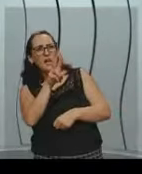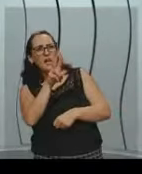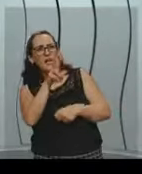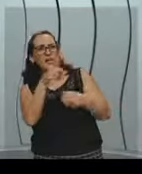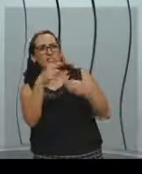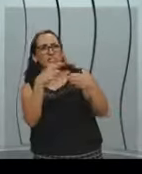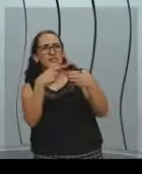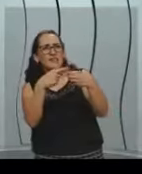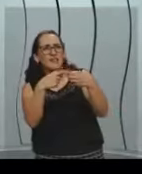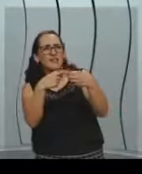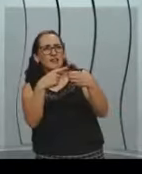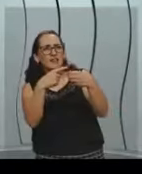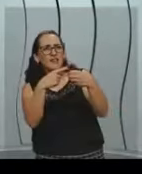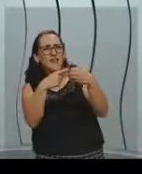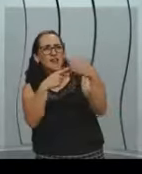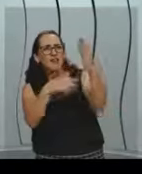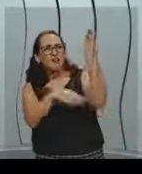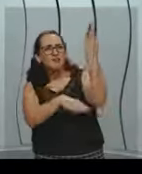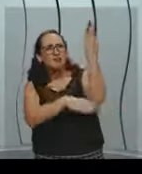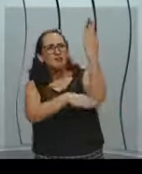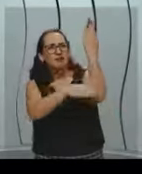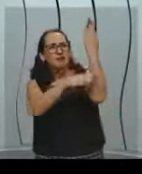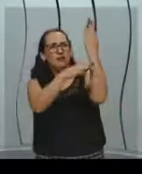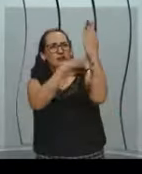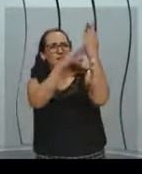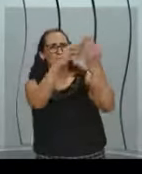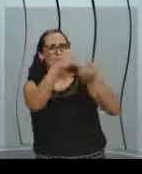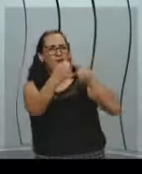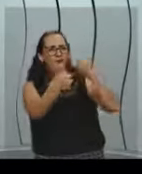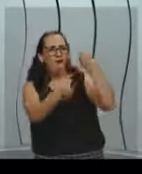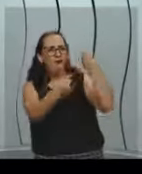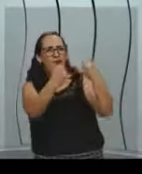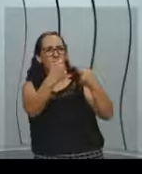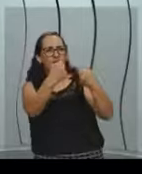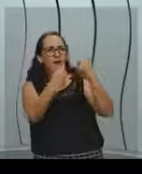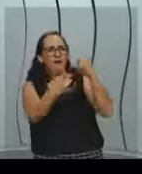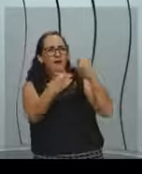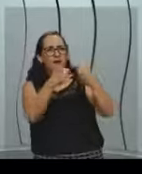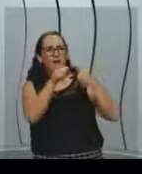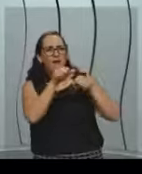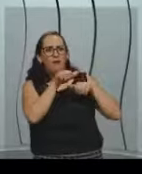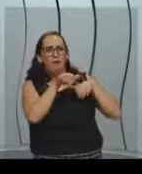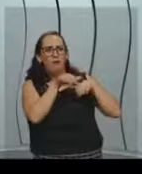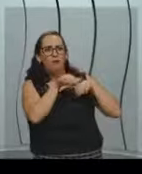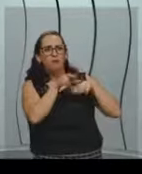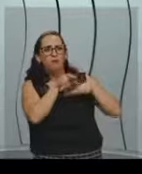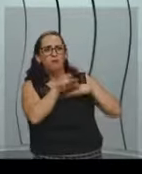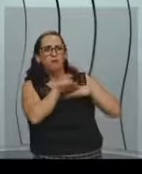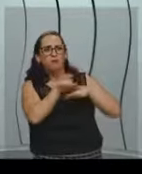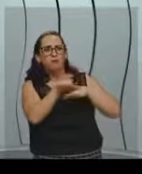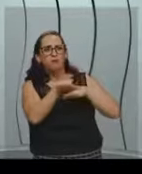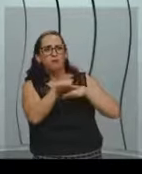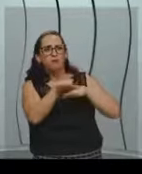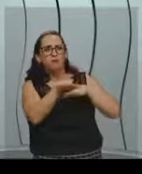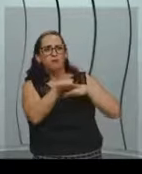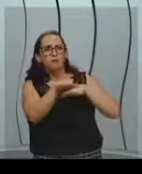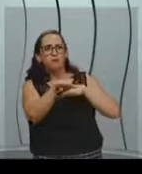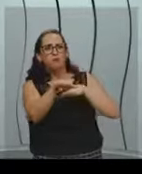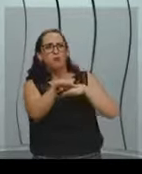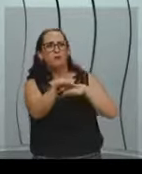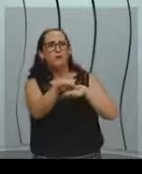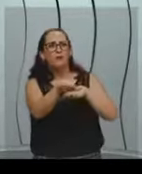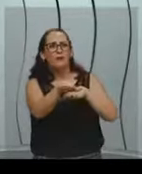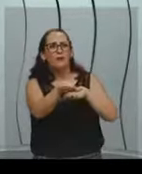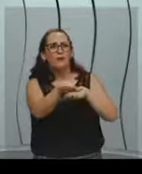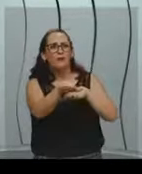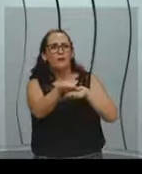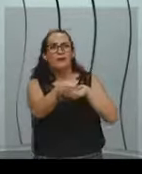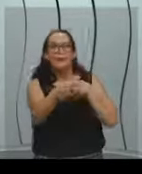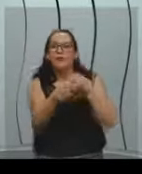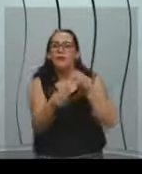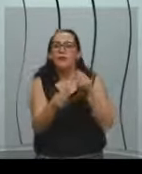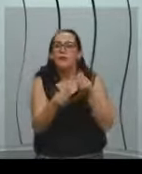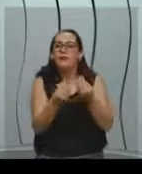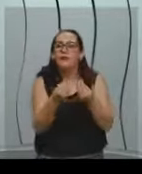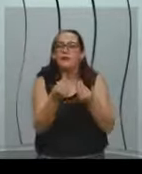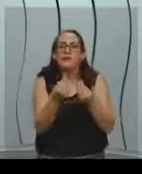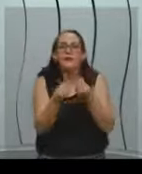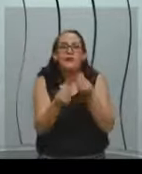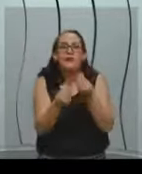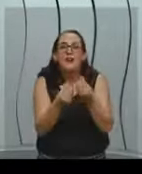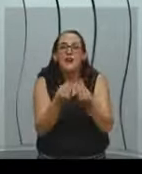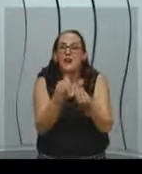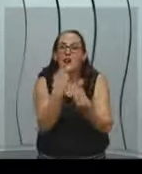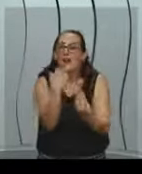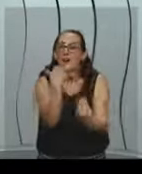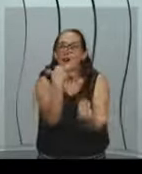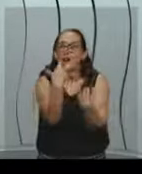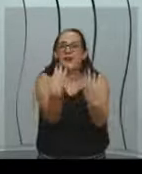quarto com carros em movimento e outra coisa, em cores.